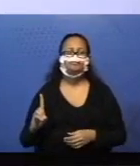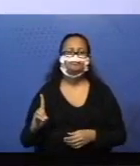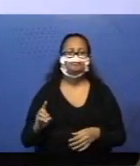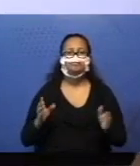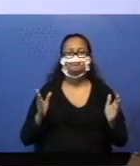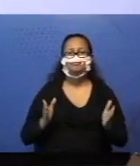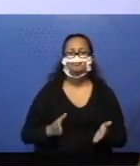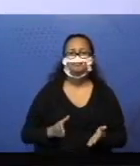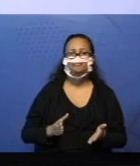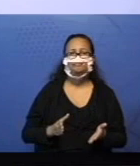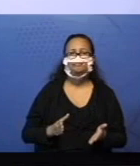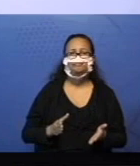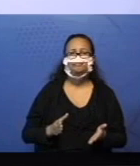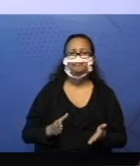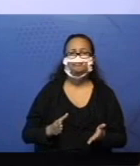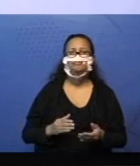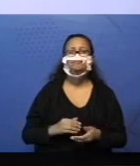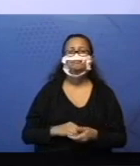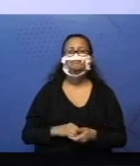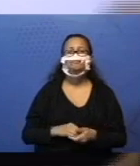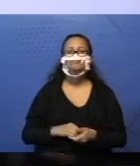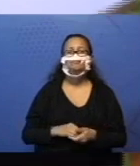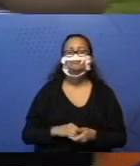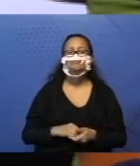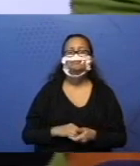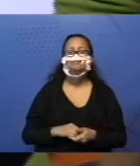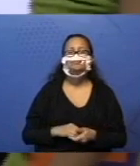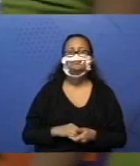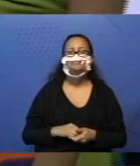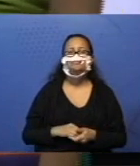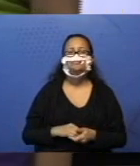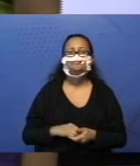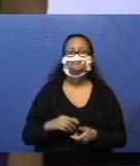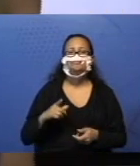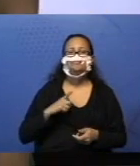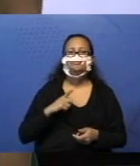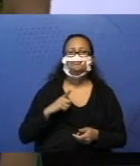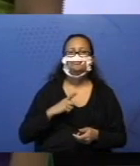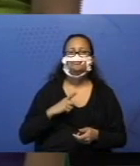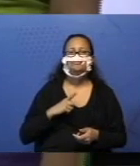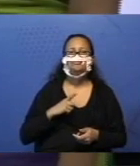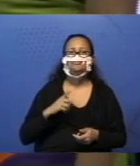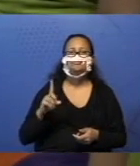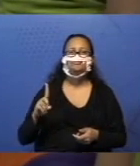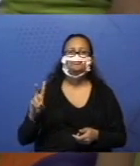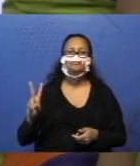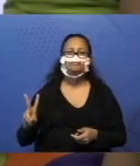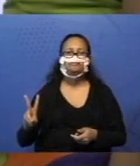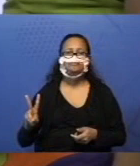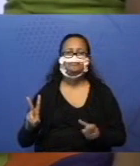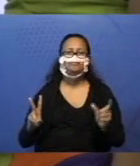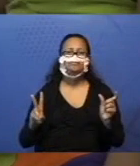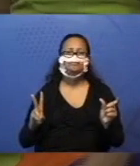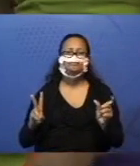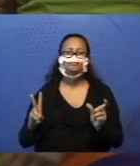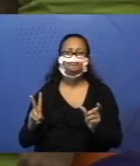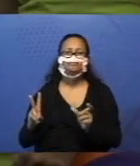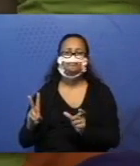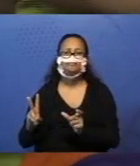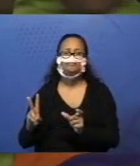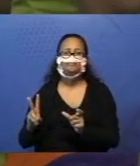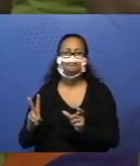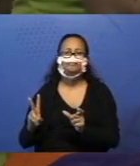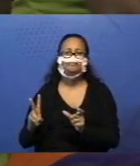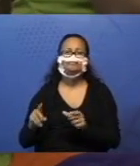Agora, a nossa linha, ela não tem 11. A nossa linha tem 12 quadrinhos. E nós